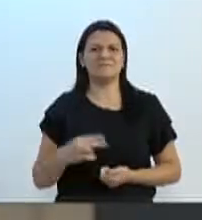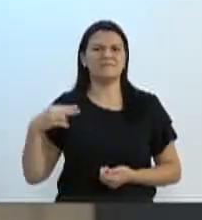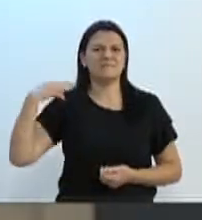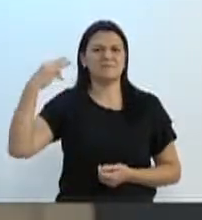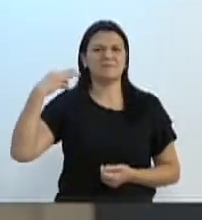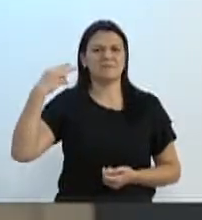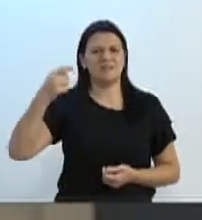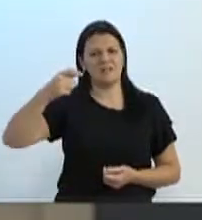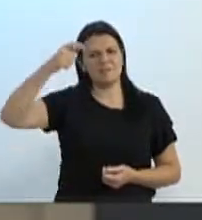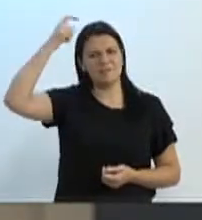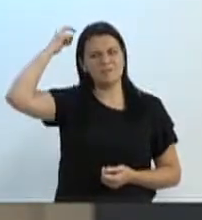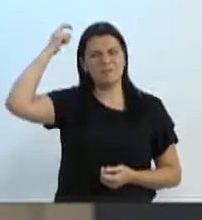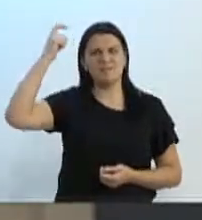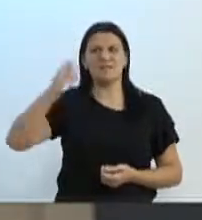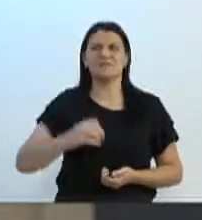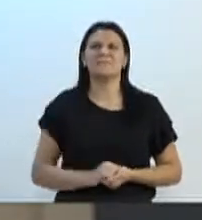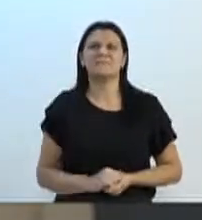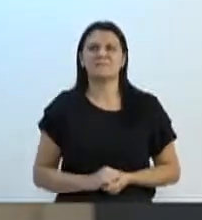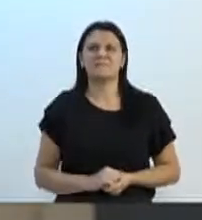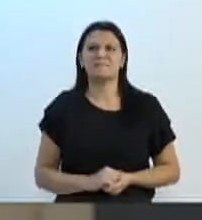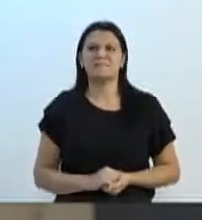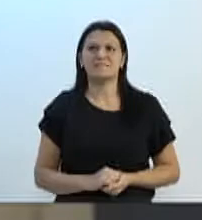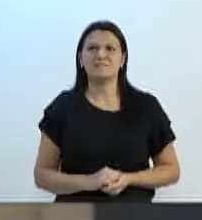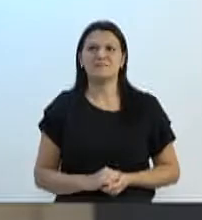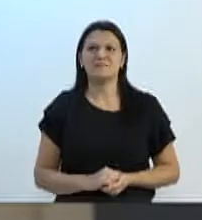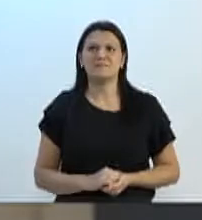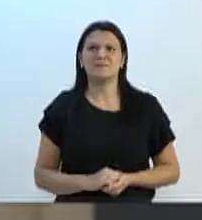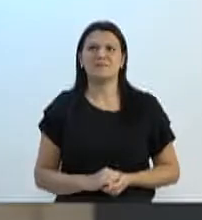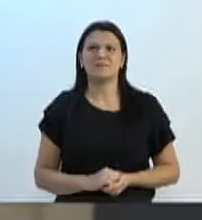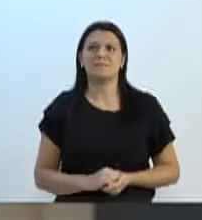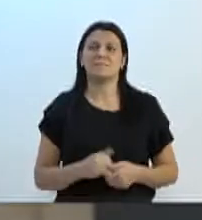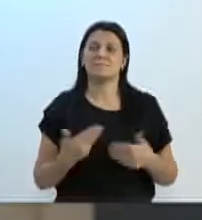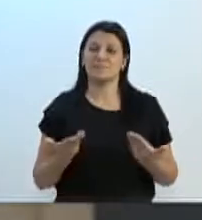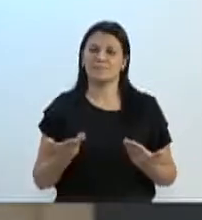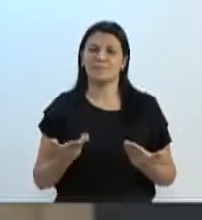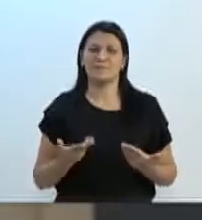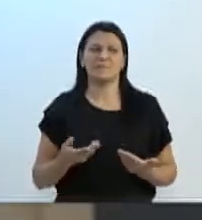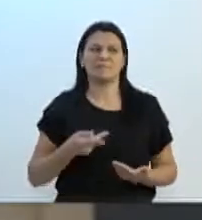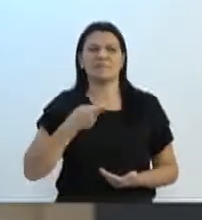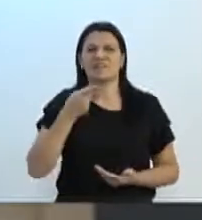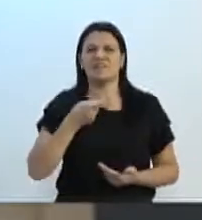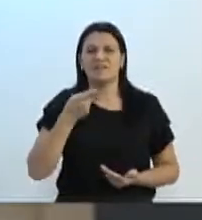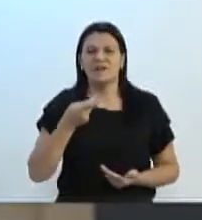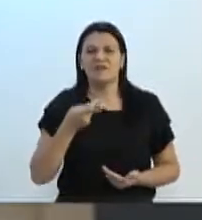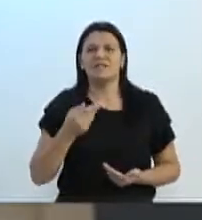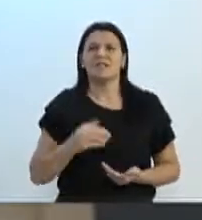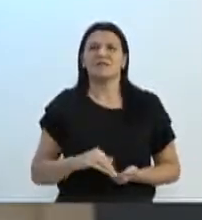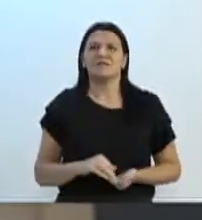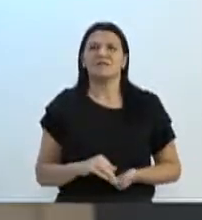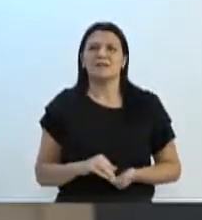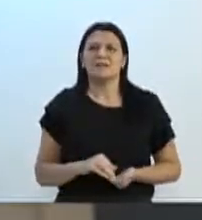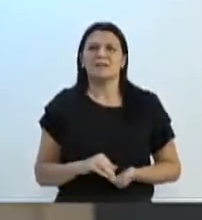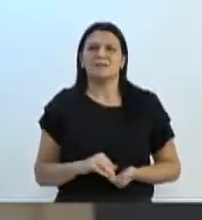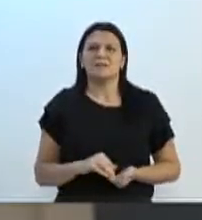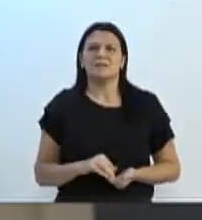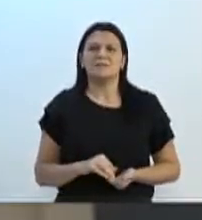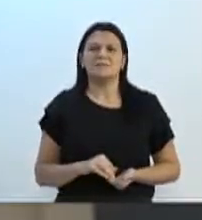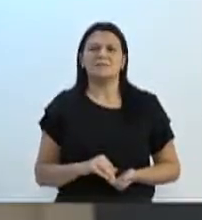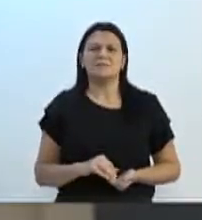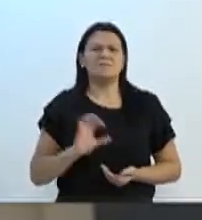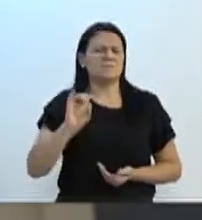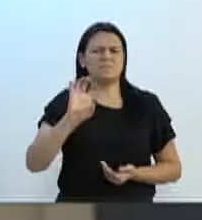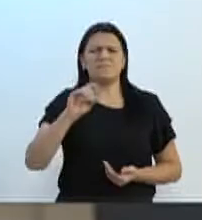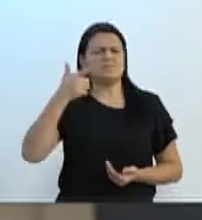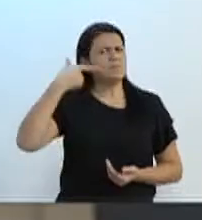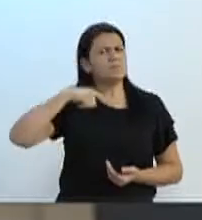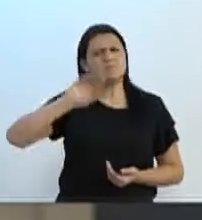parabéns por trazer realmente necessidade dessas creches termina o mais rápido possível. Eu só não consigo entender